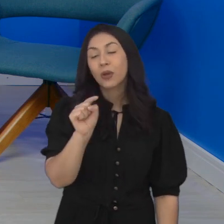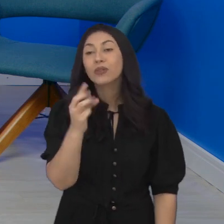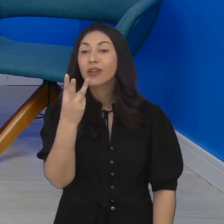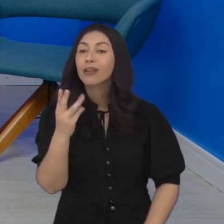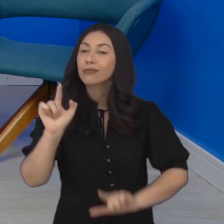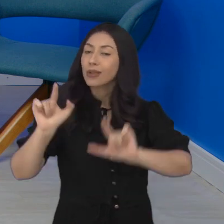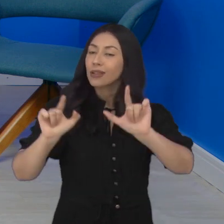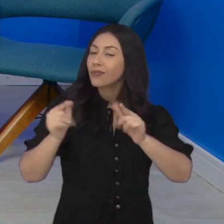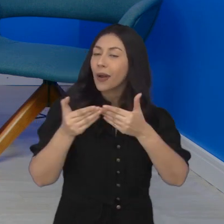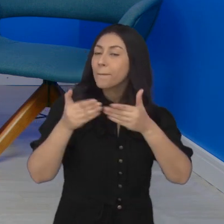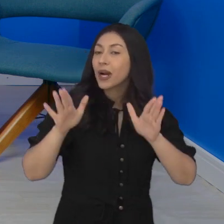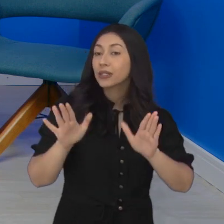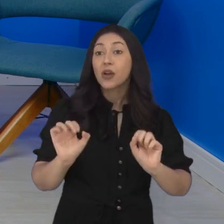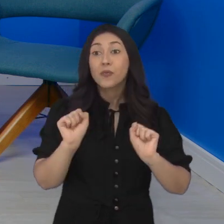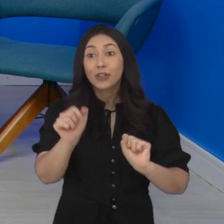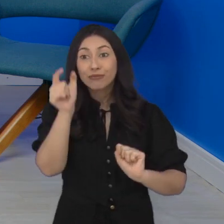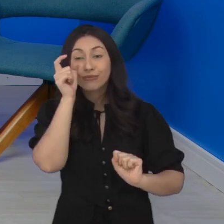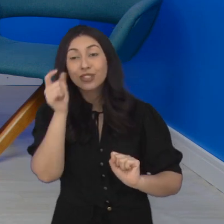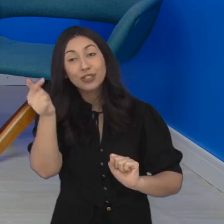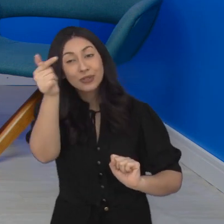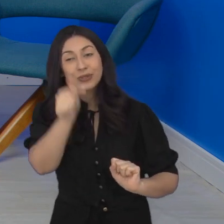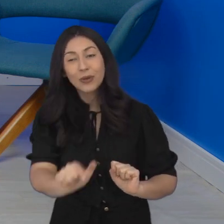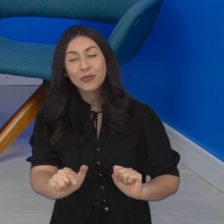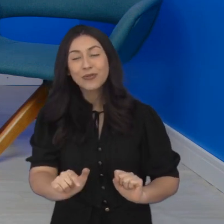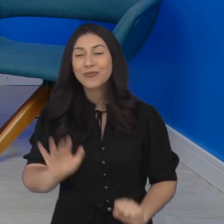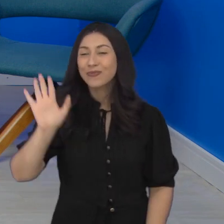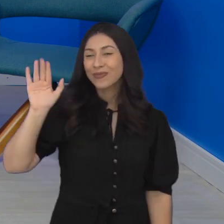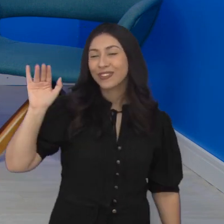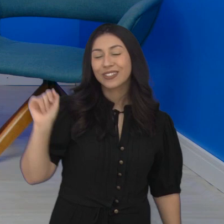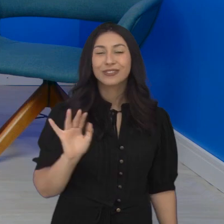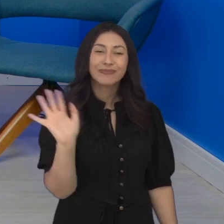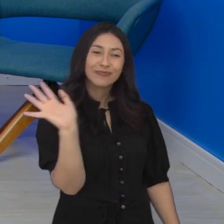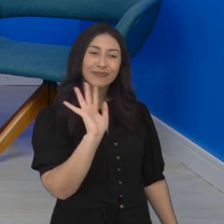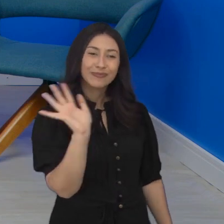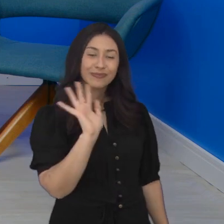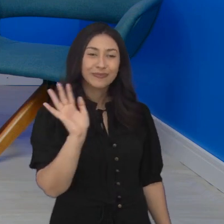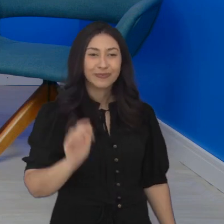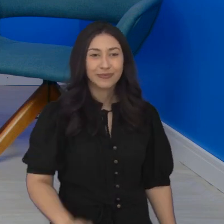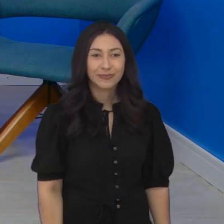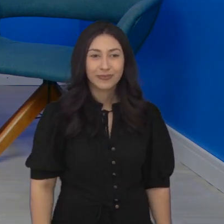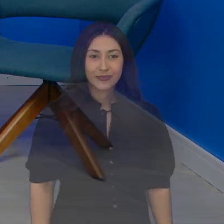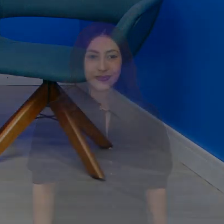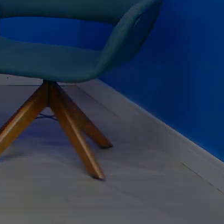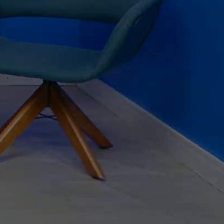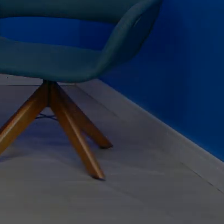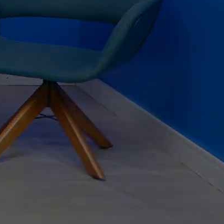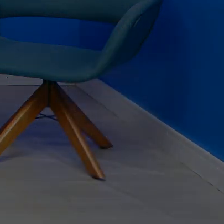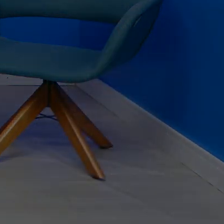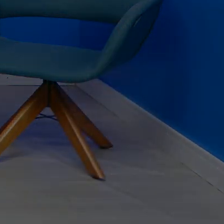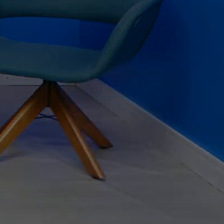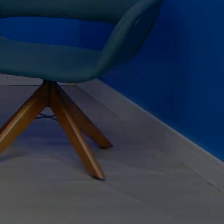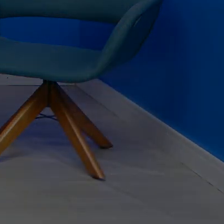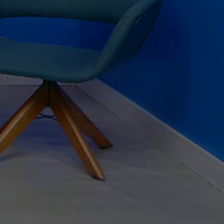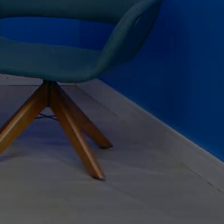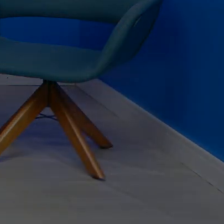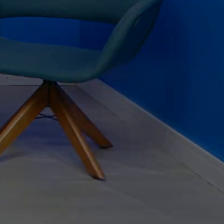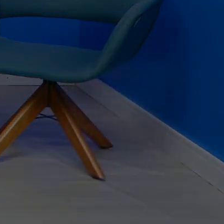E você pode acompanhar também as nossas reprises durante a semana. Até a próxima! Tchau, tchau, gente! Música